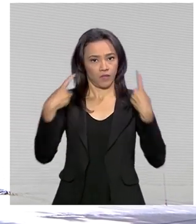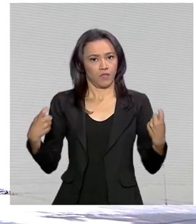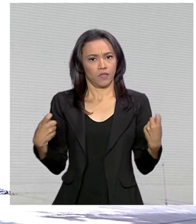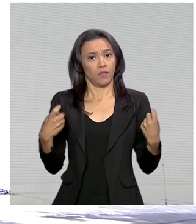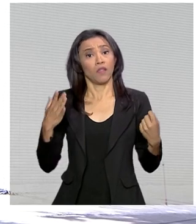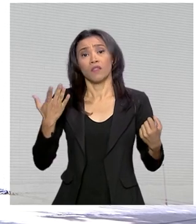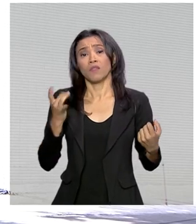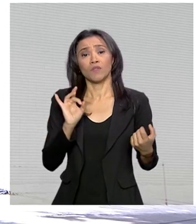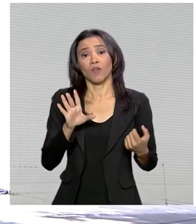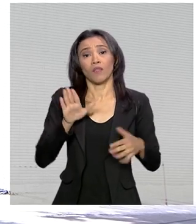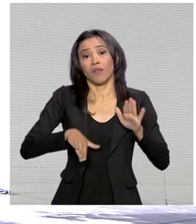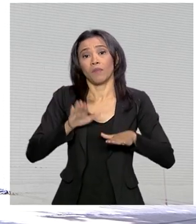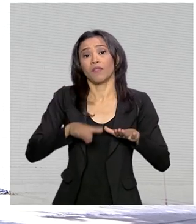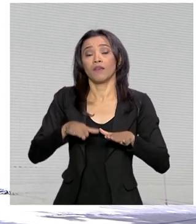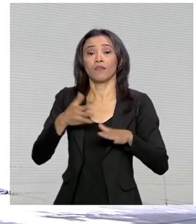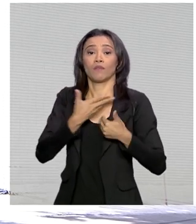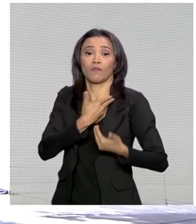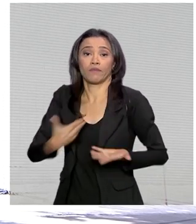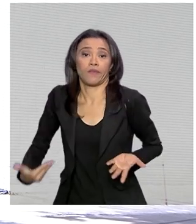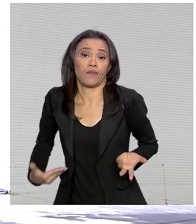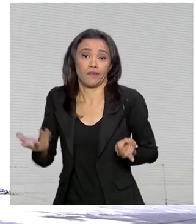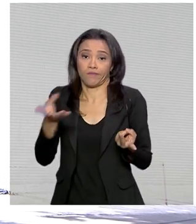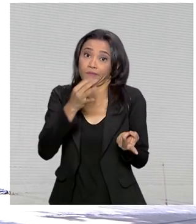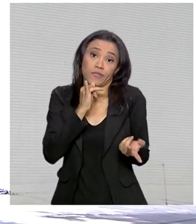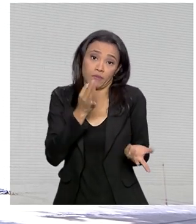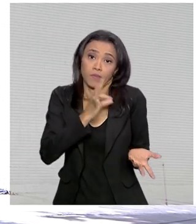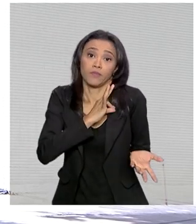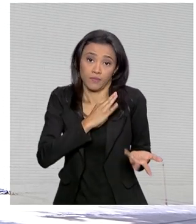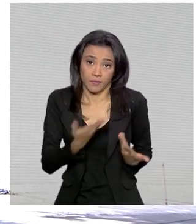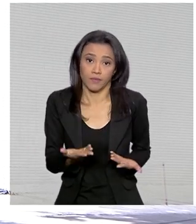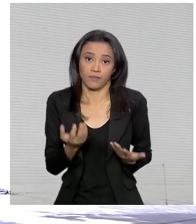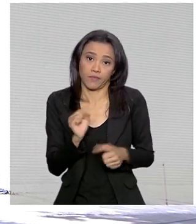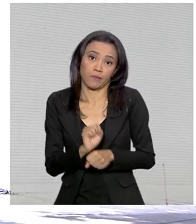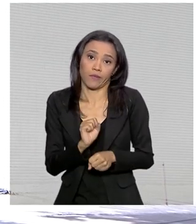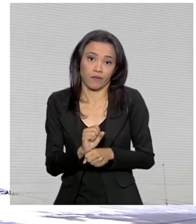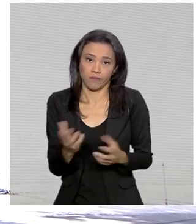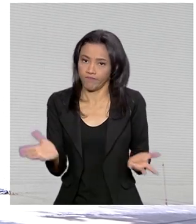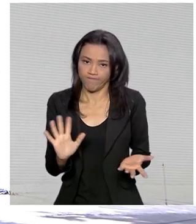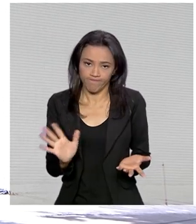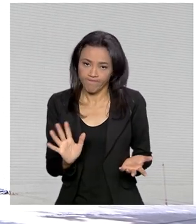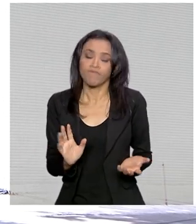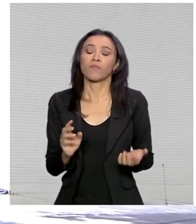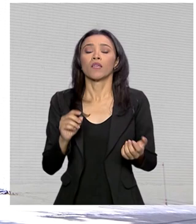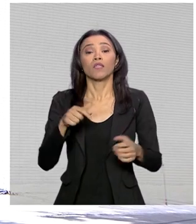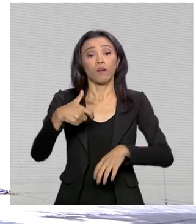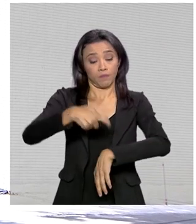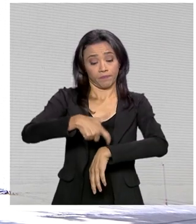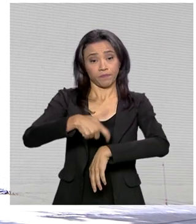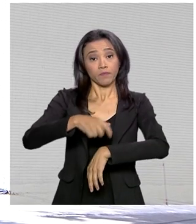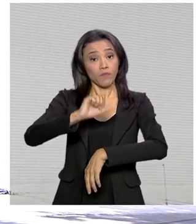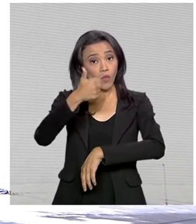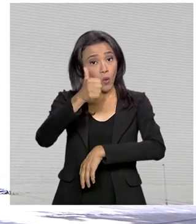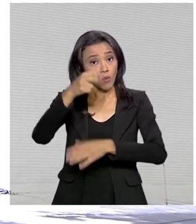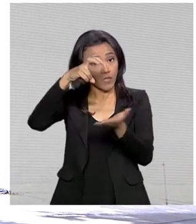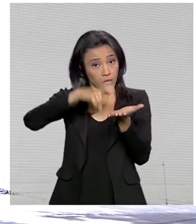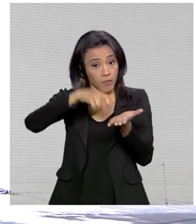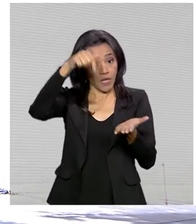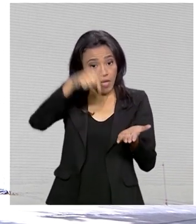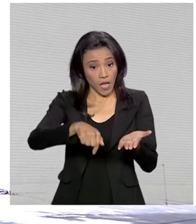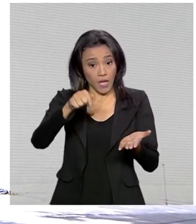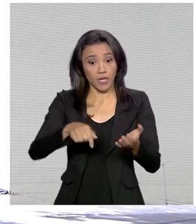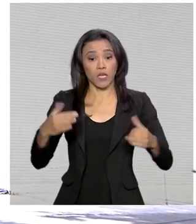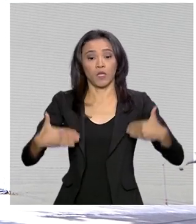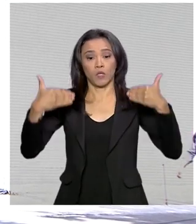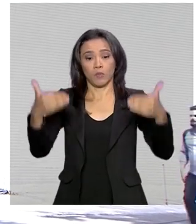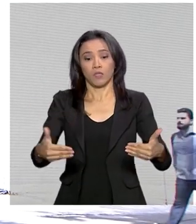apenas dos agentes públicos, como a polícia, por exemplo. Então, logo mais, às 11 horas da manhã, aqui no Ministério da Mulher, da Família